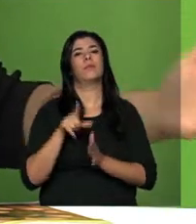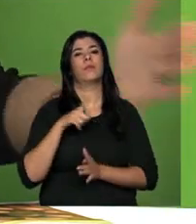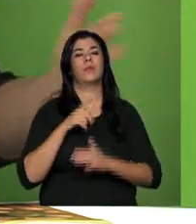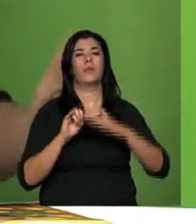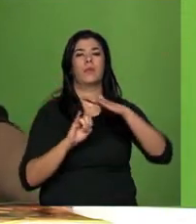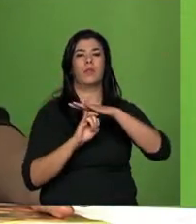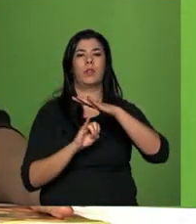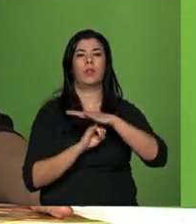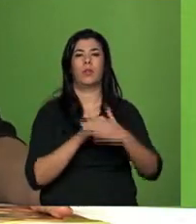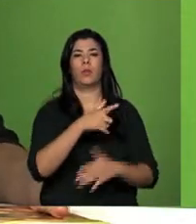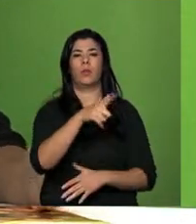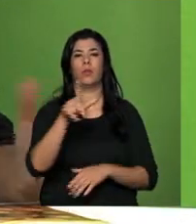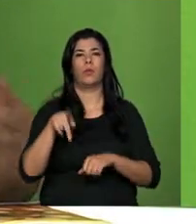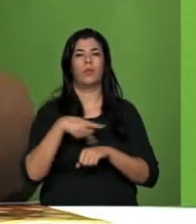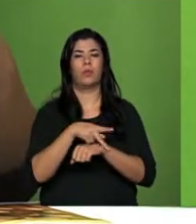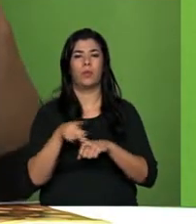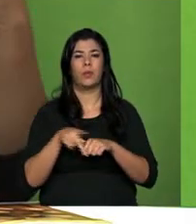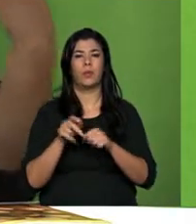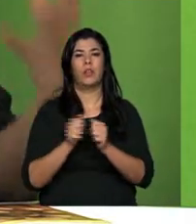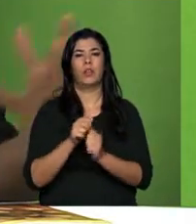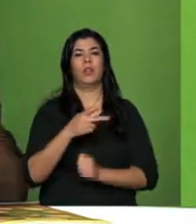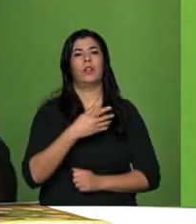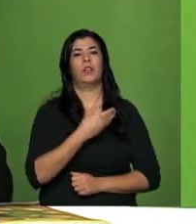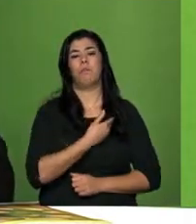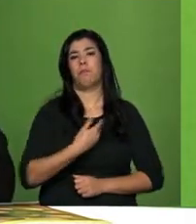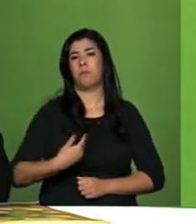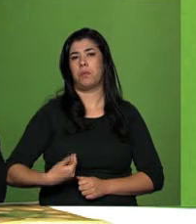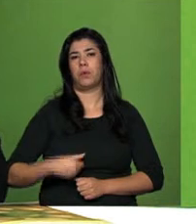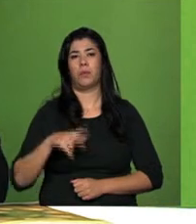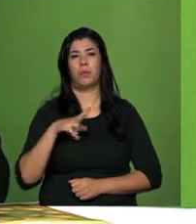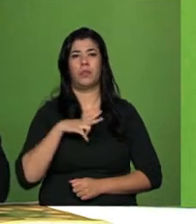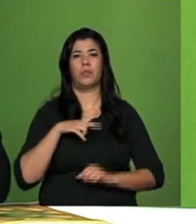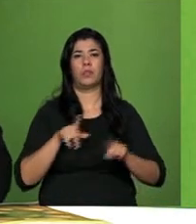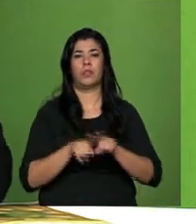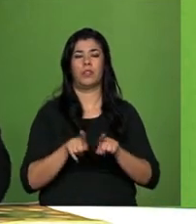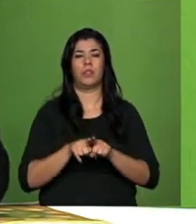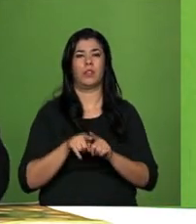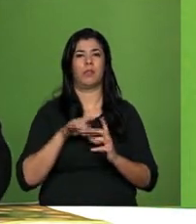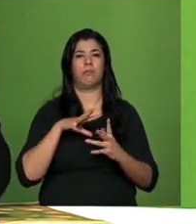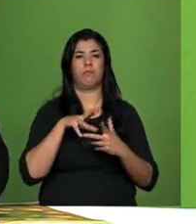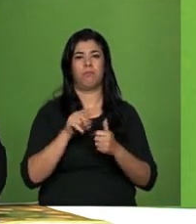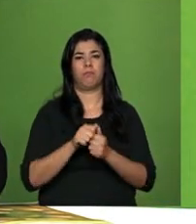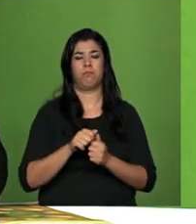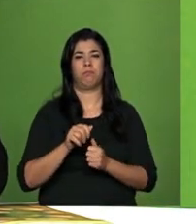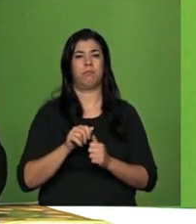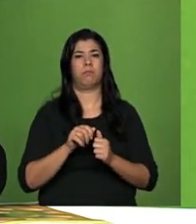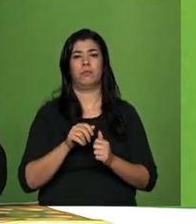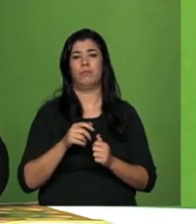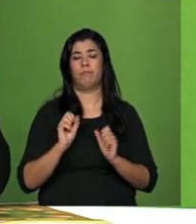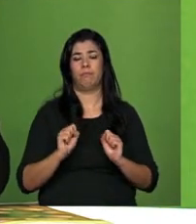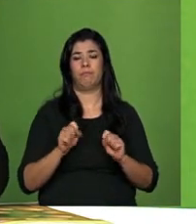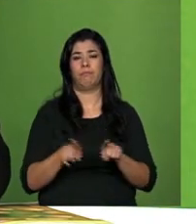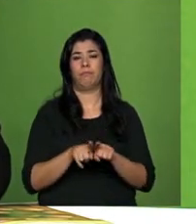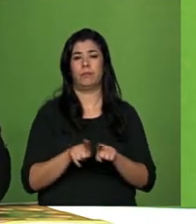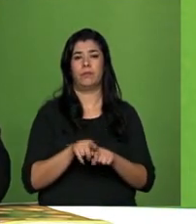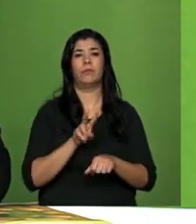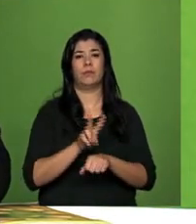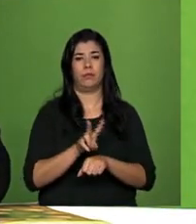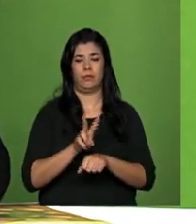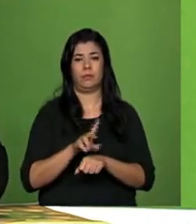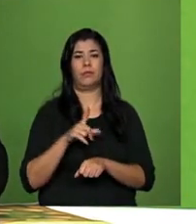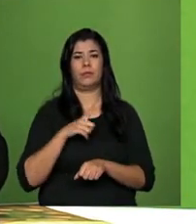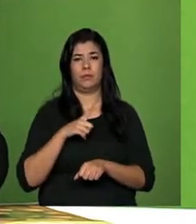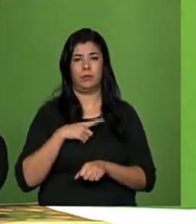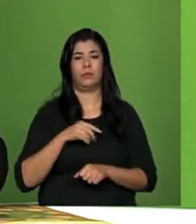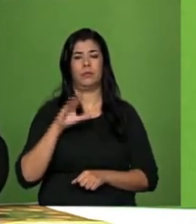estrangeiras associadas a instituições públicas, enfim, todo o universo de pesquisa fica sob o controle e domínio do Ministério